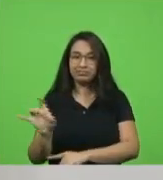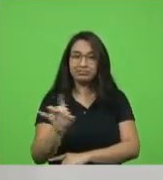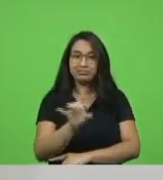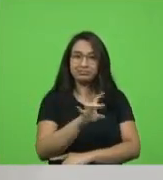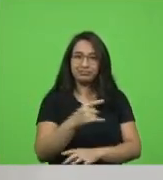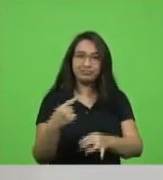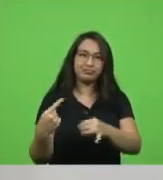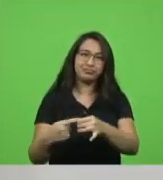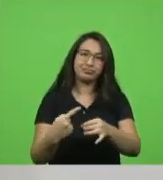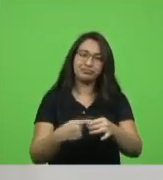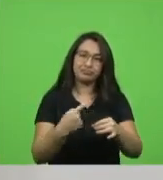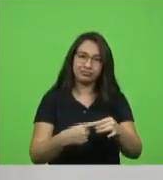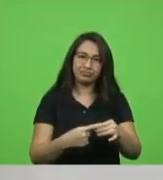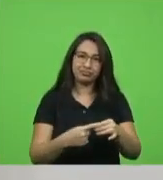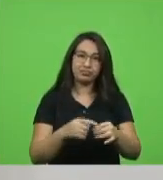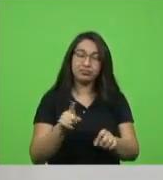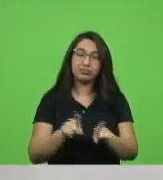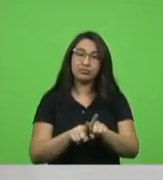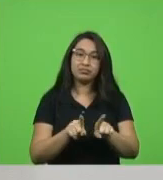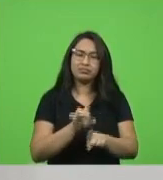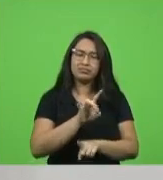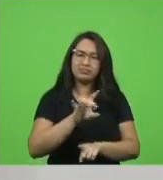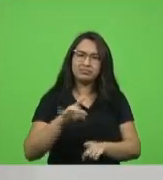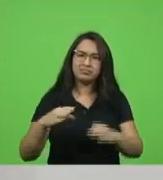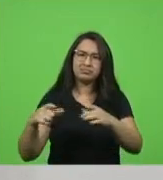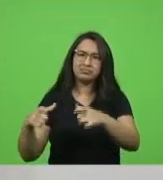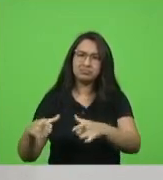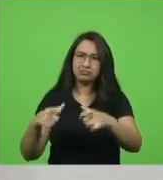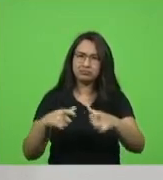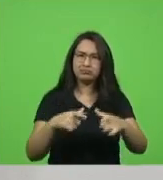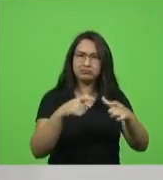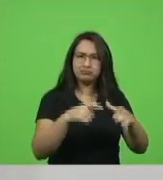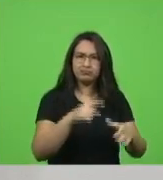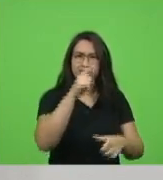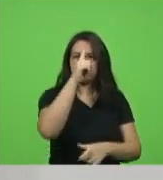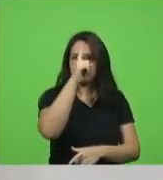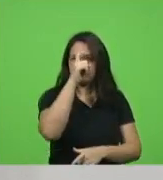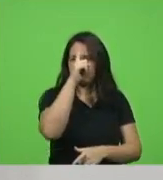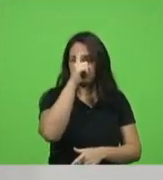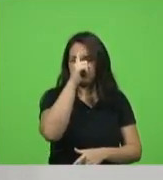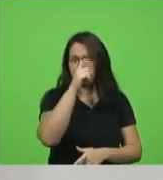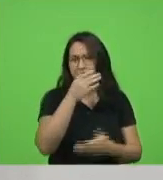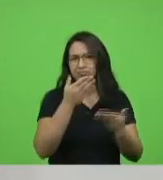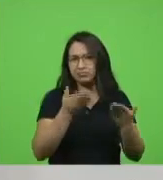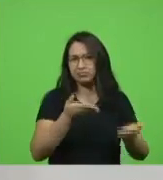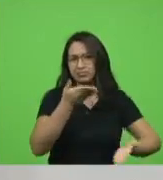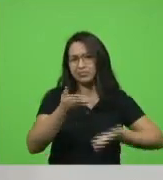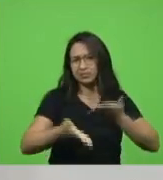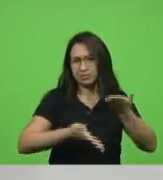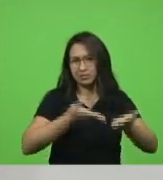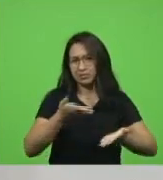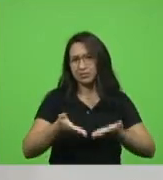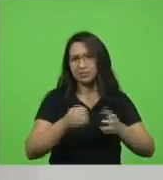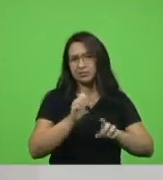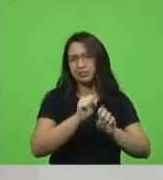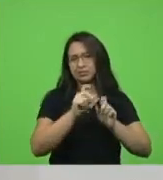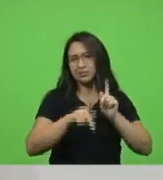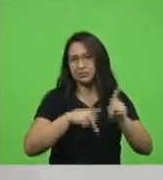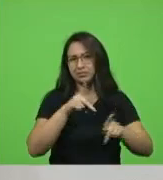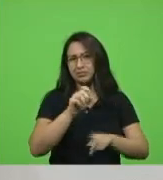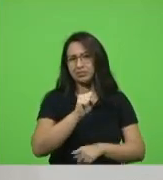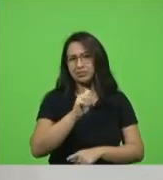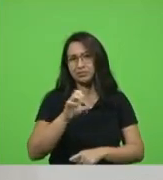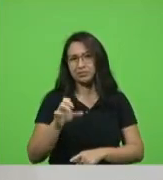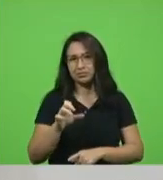municípios e a cada uma das unidades hospitalares que atendem a cada um dos cidadãos catarinenses a